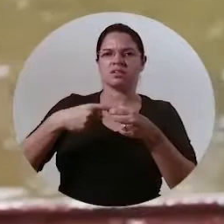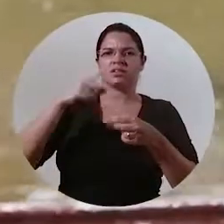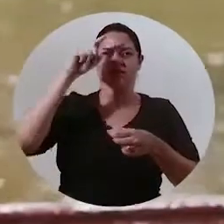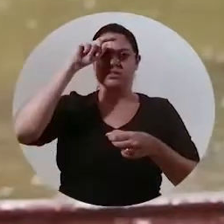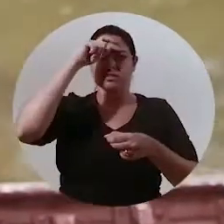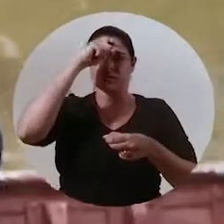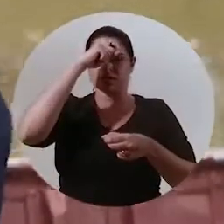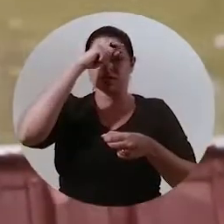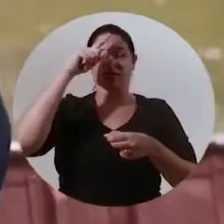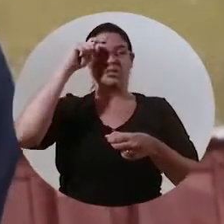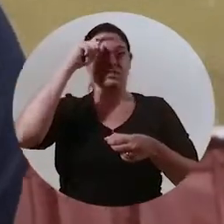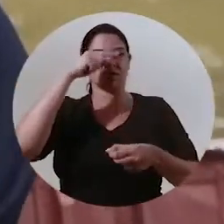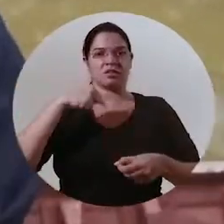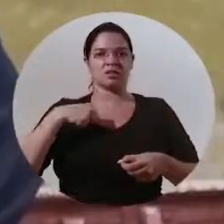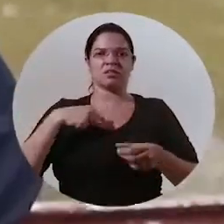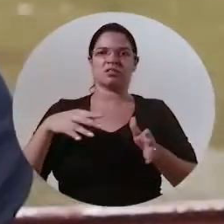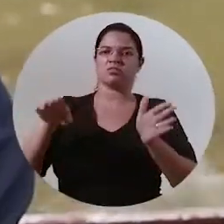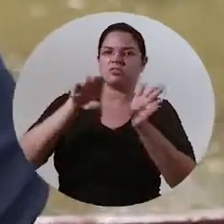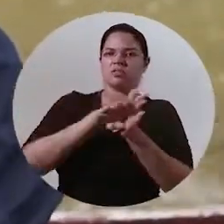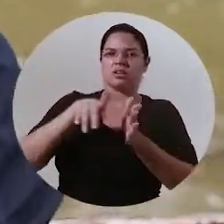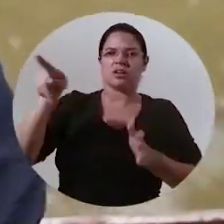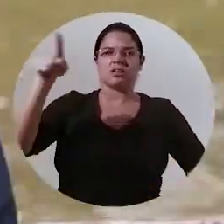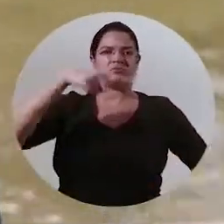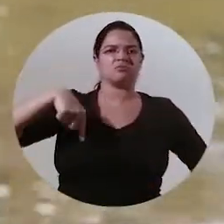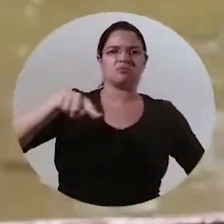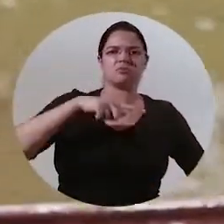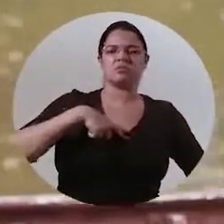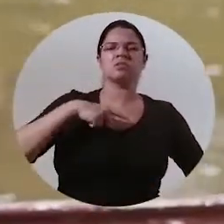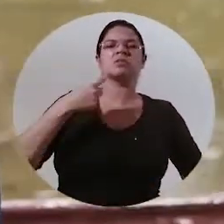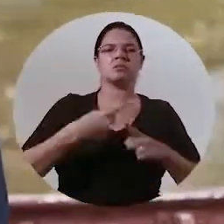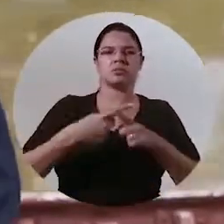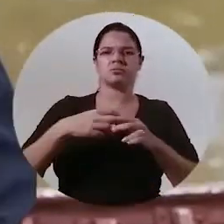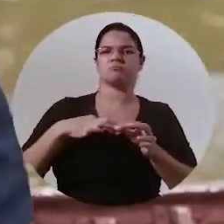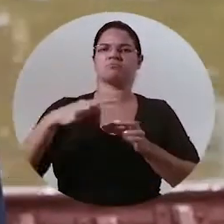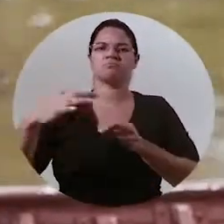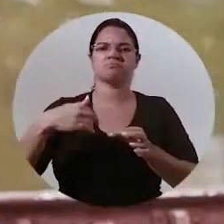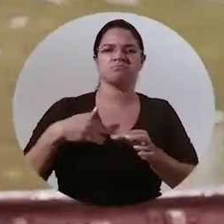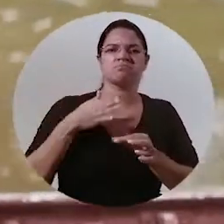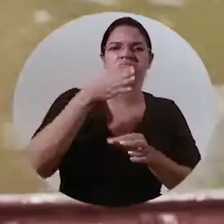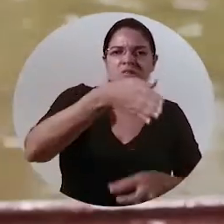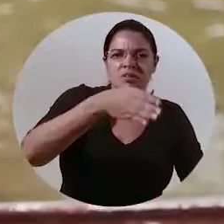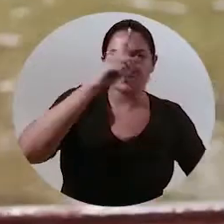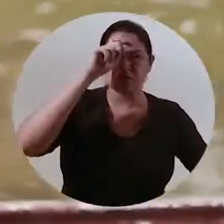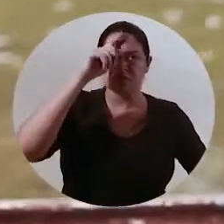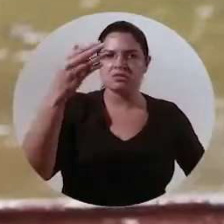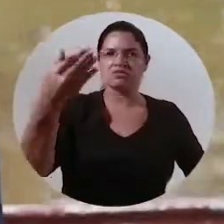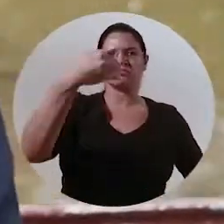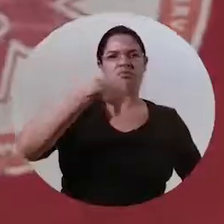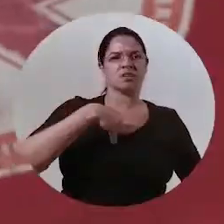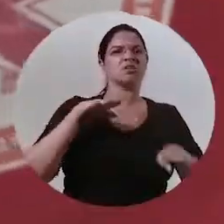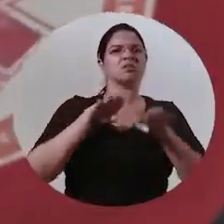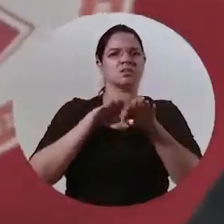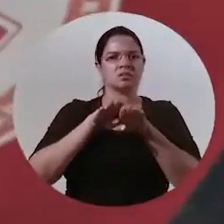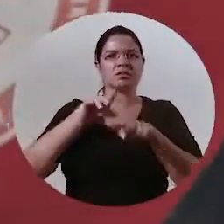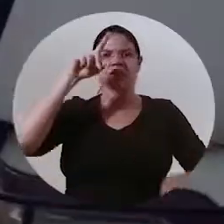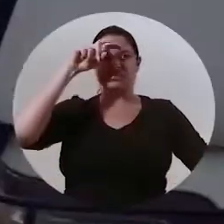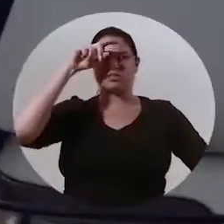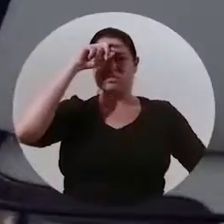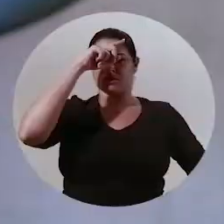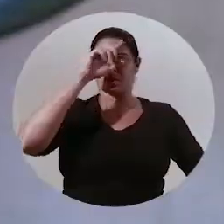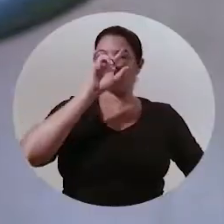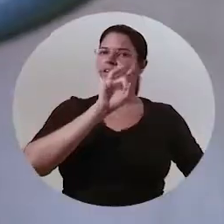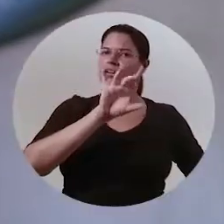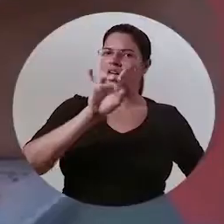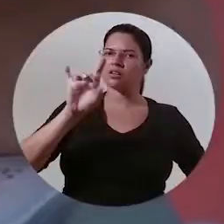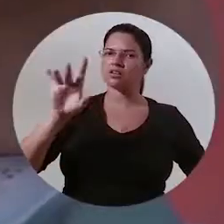cidade mais próxima é muito difícil Se é difícil para a gente chegar lá imagina para eles buscar qualquer ação do Estado Cada um que